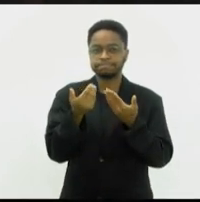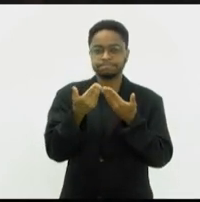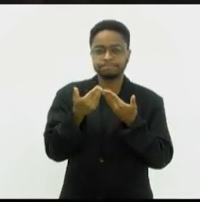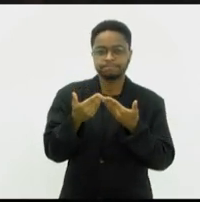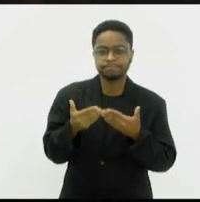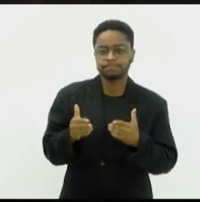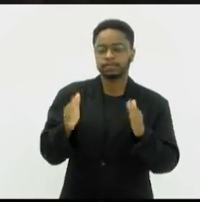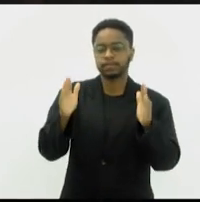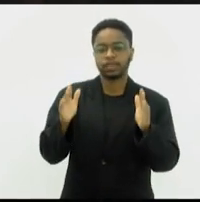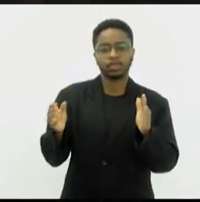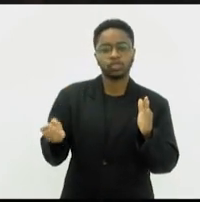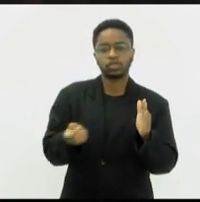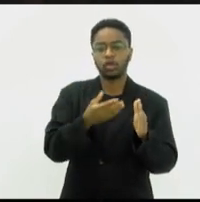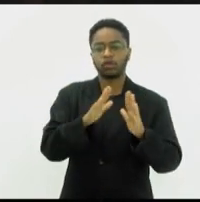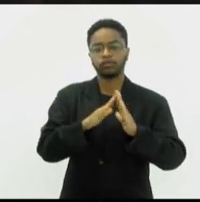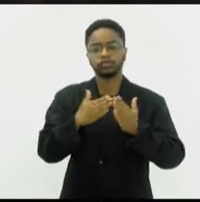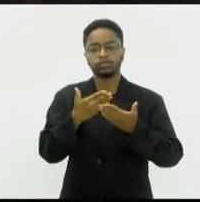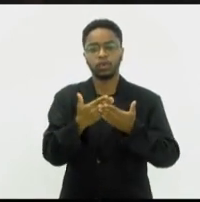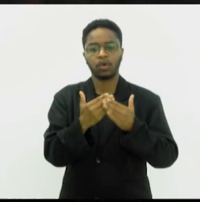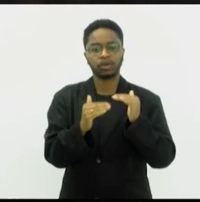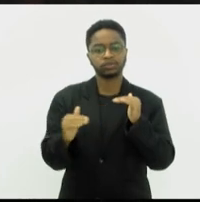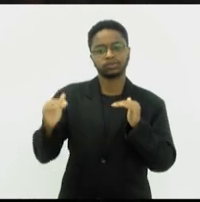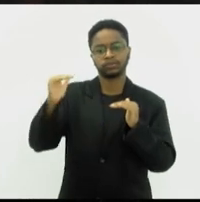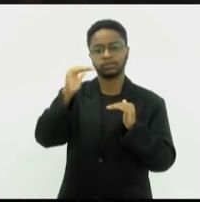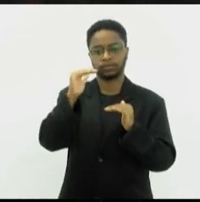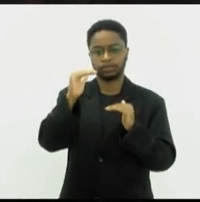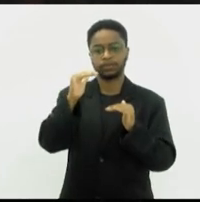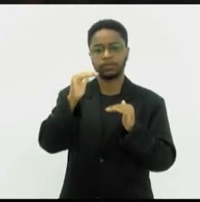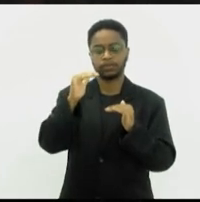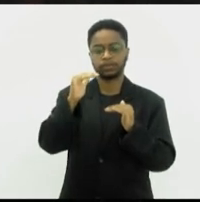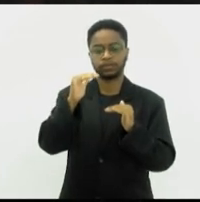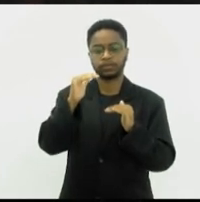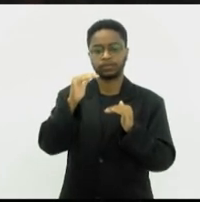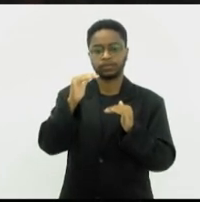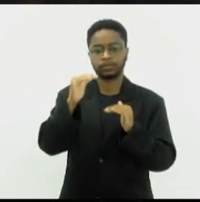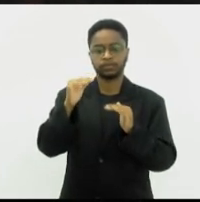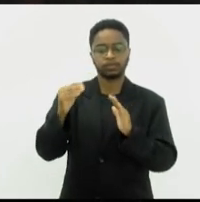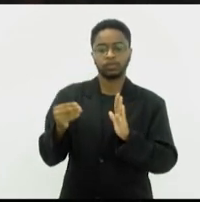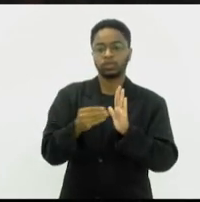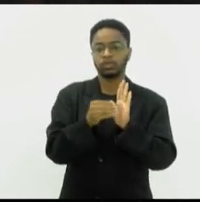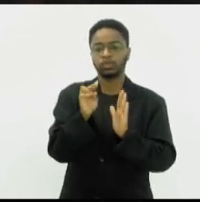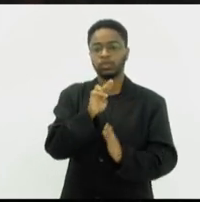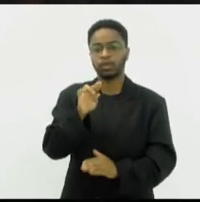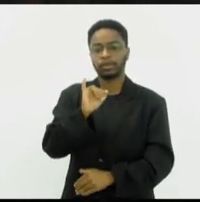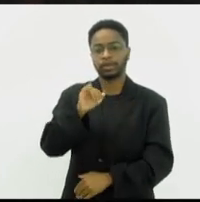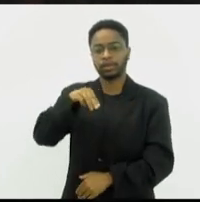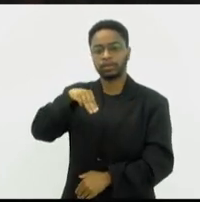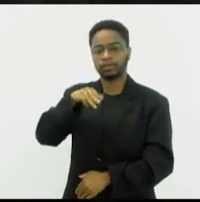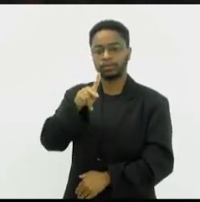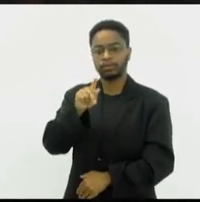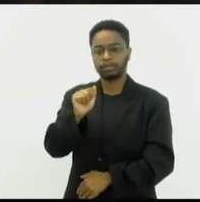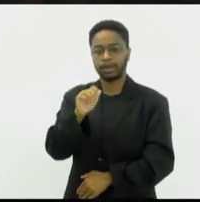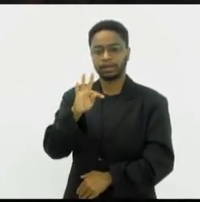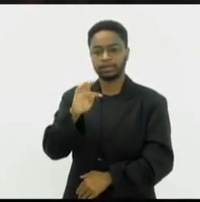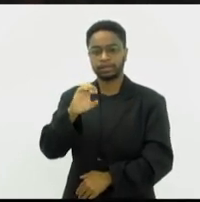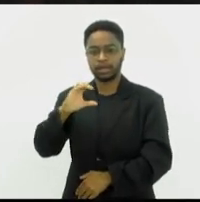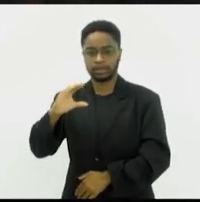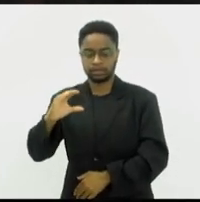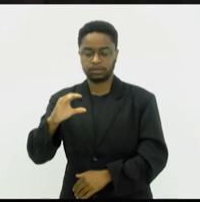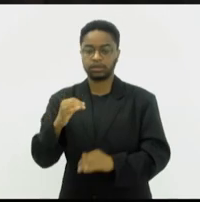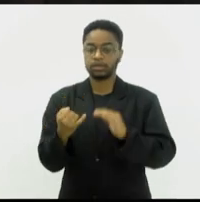nova escola superior intitulada IMPATEC, Instituto